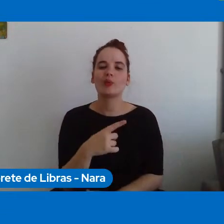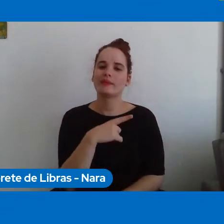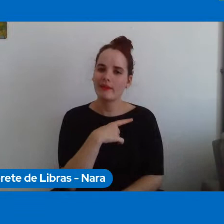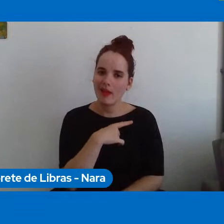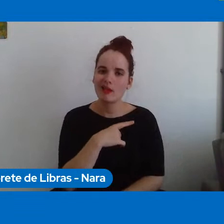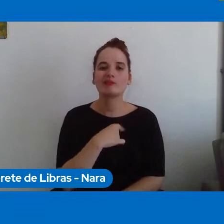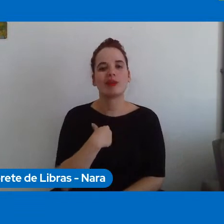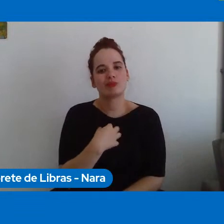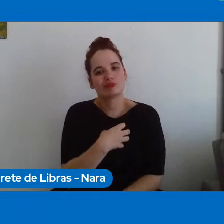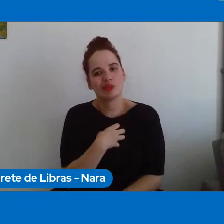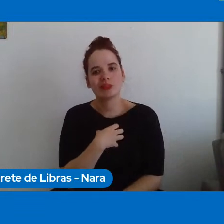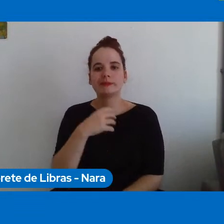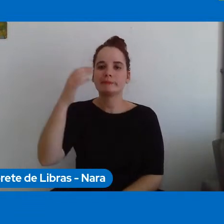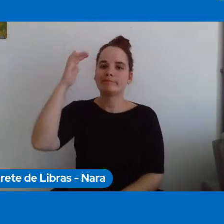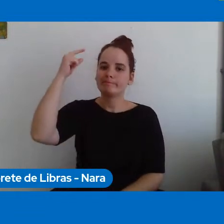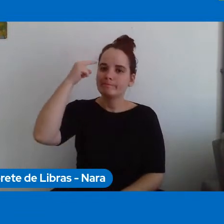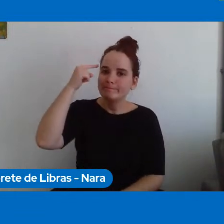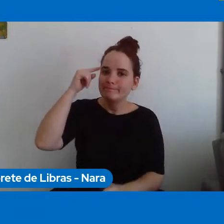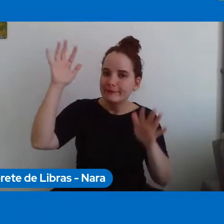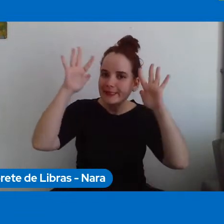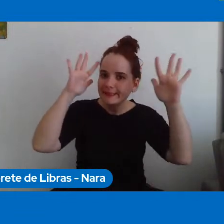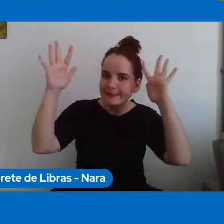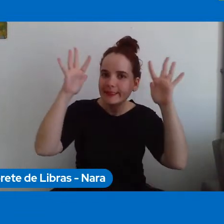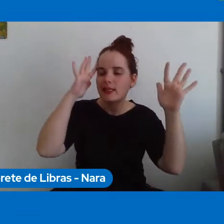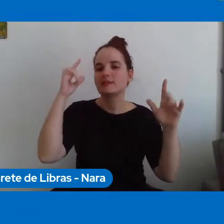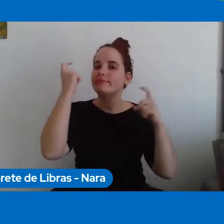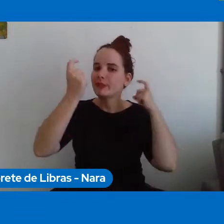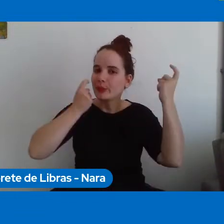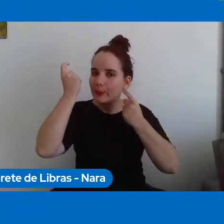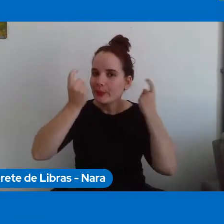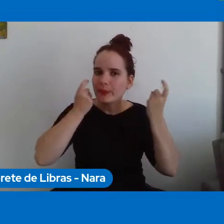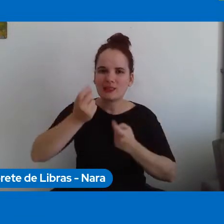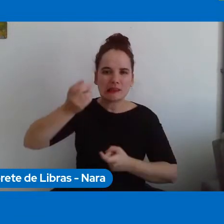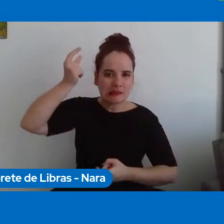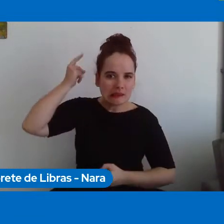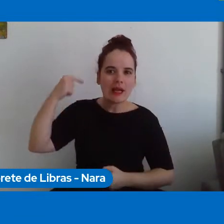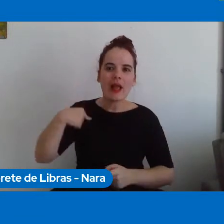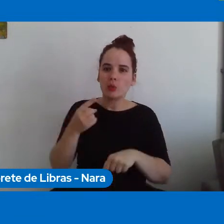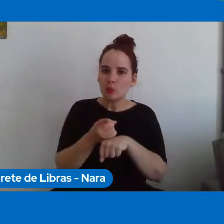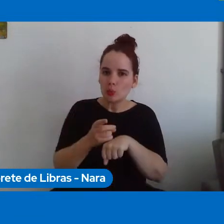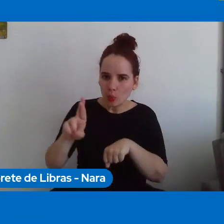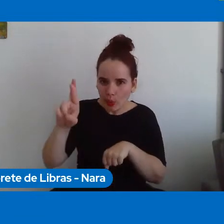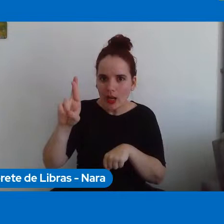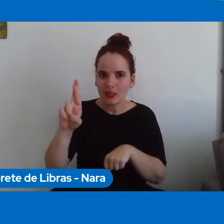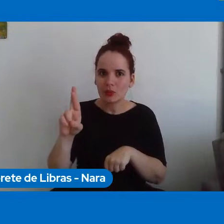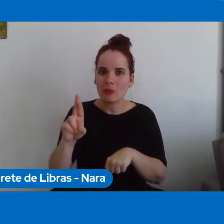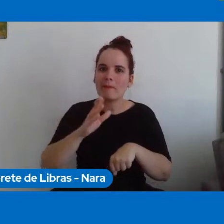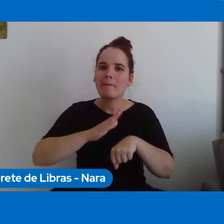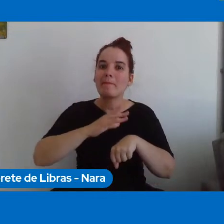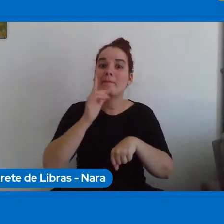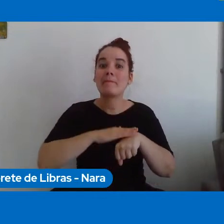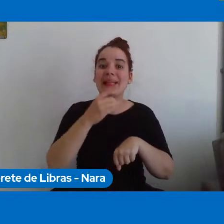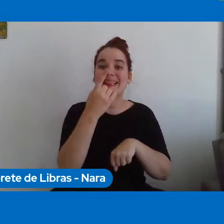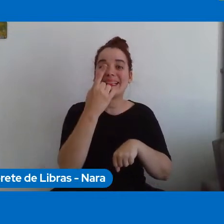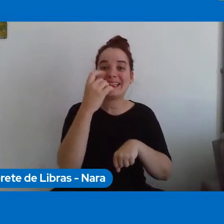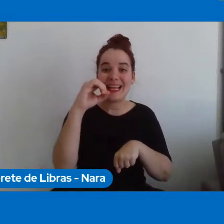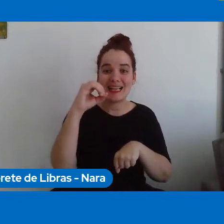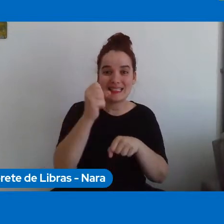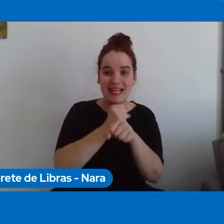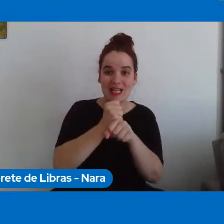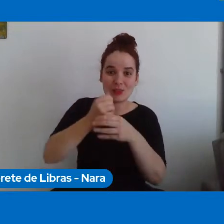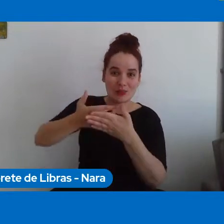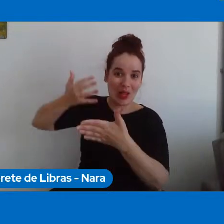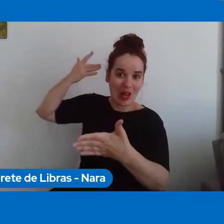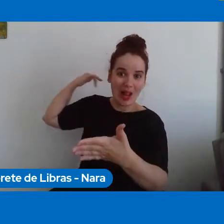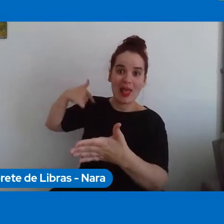pensado ou me preocupado desde as minhas pesquisas na época do doutorado, há mais de uma década. E, de lá para cá,